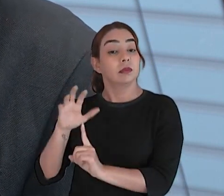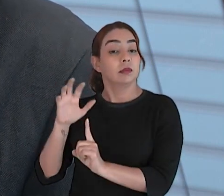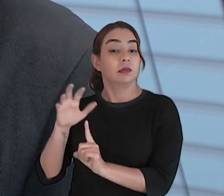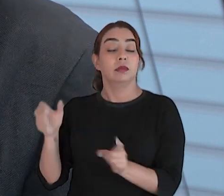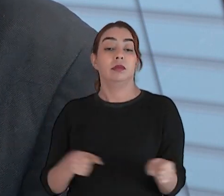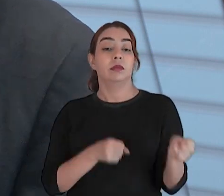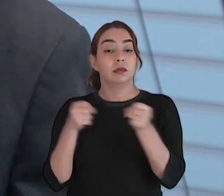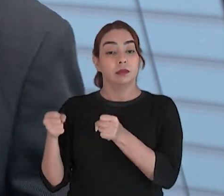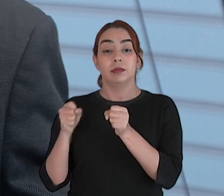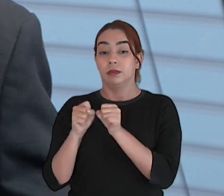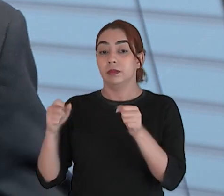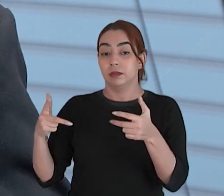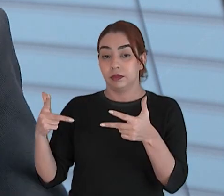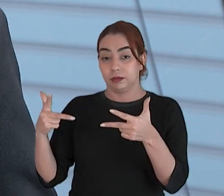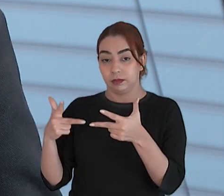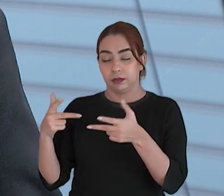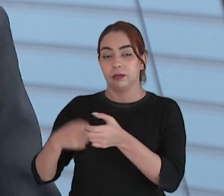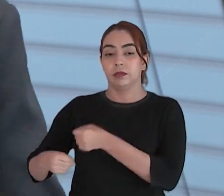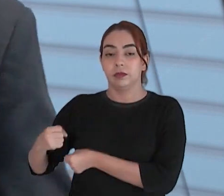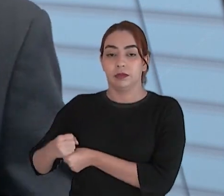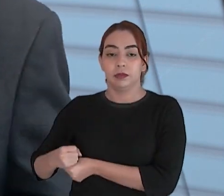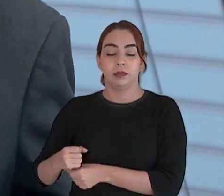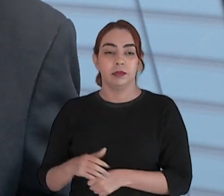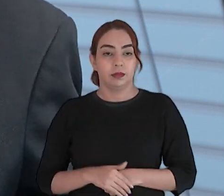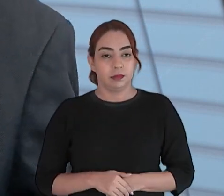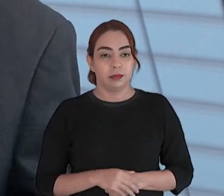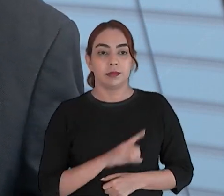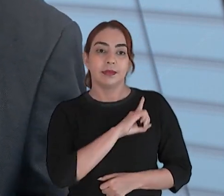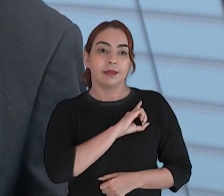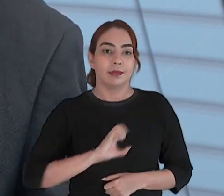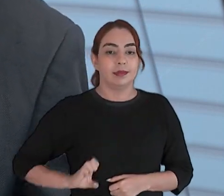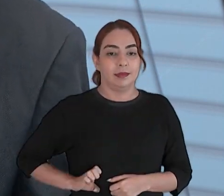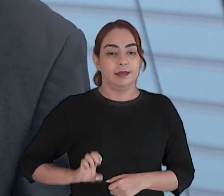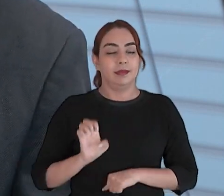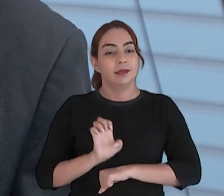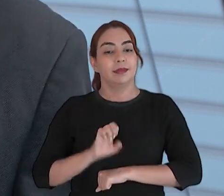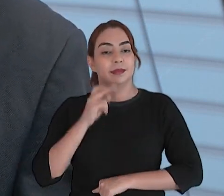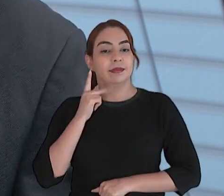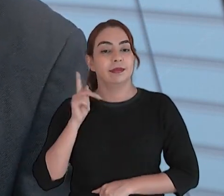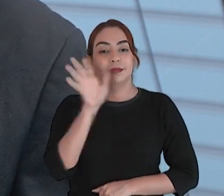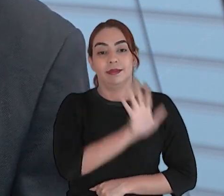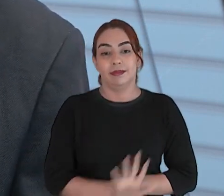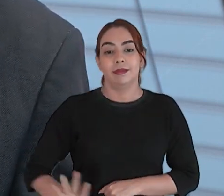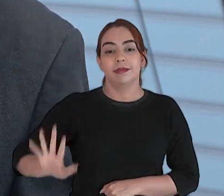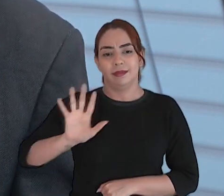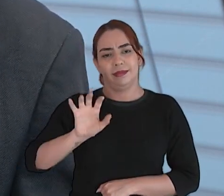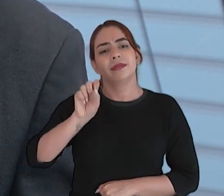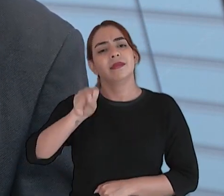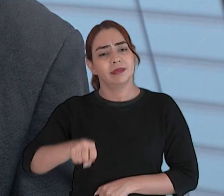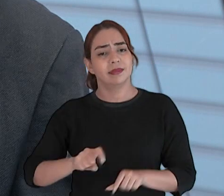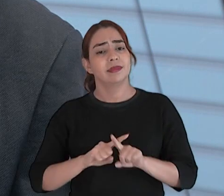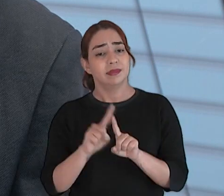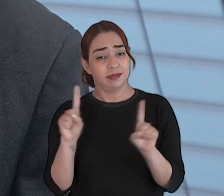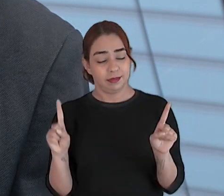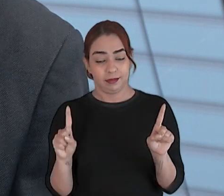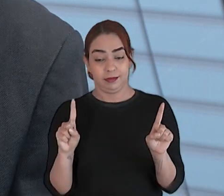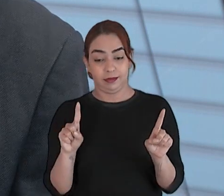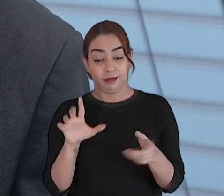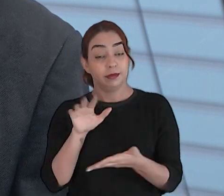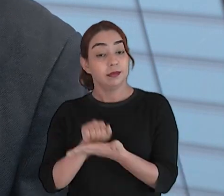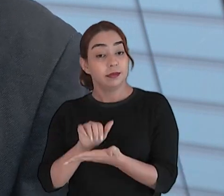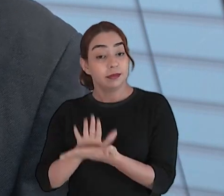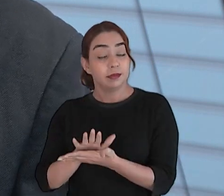23. Deputado, é claro que o senhor é deputado do Ceará, obviamente, mas dos votos que o senhor obteve,